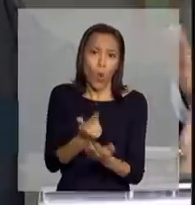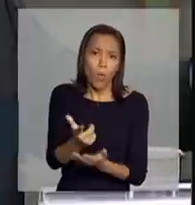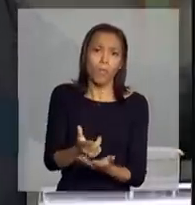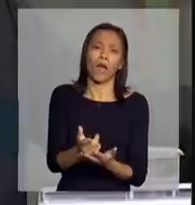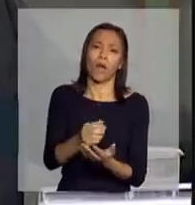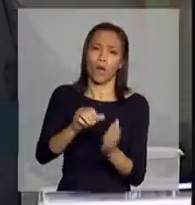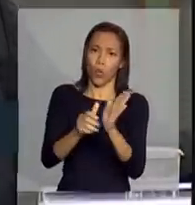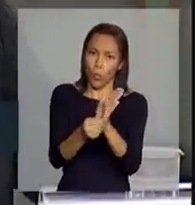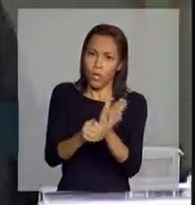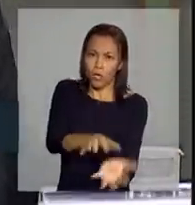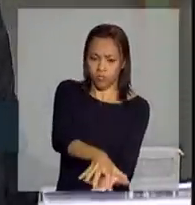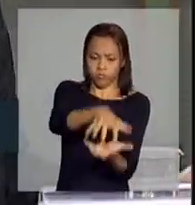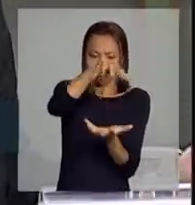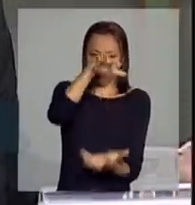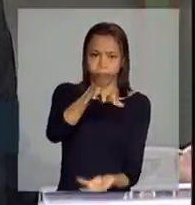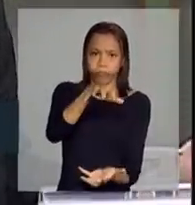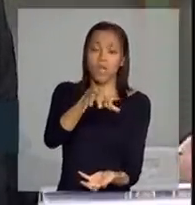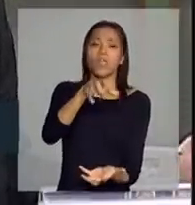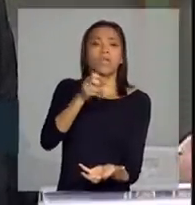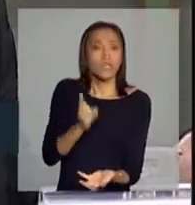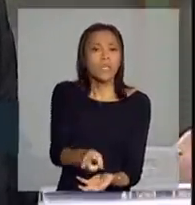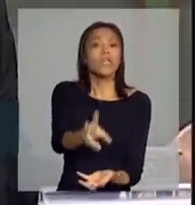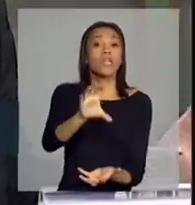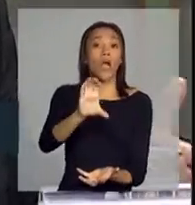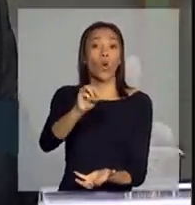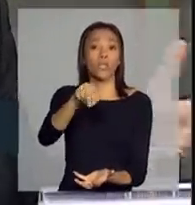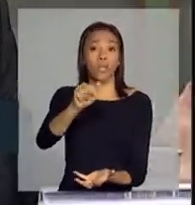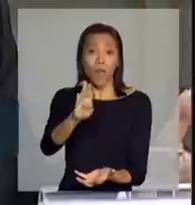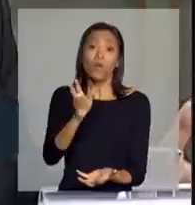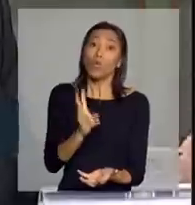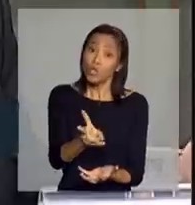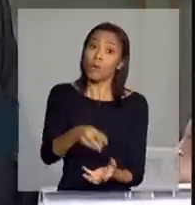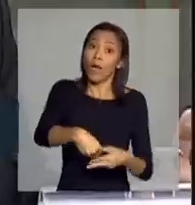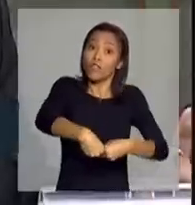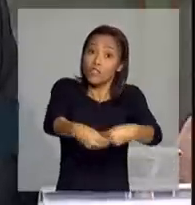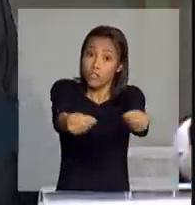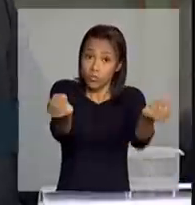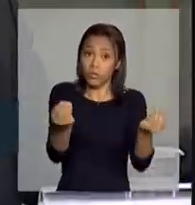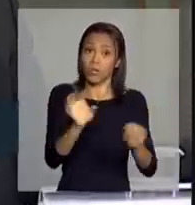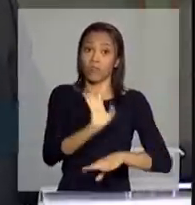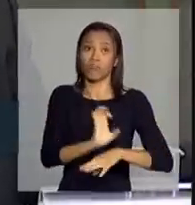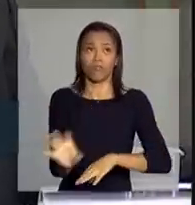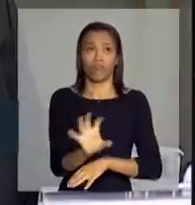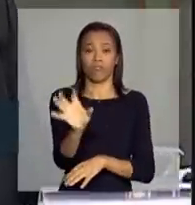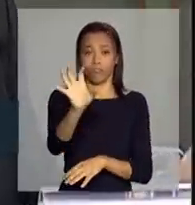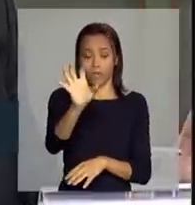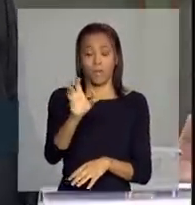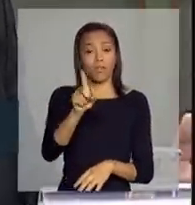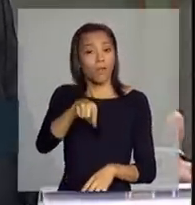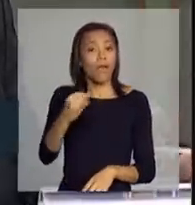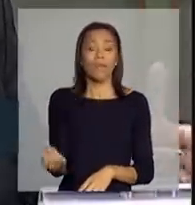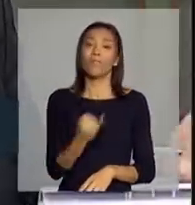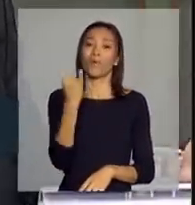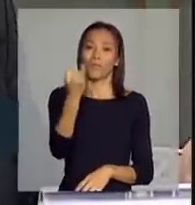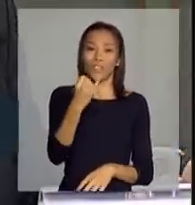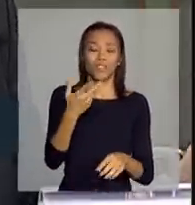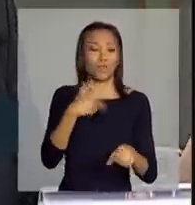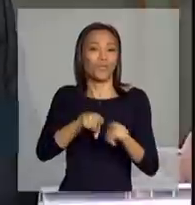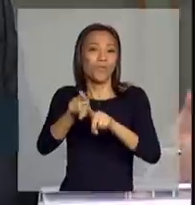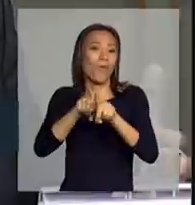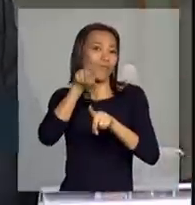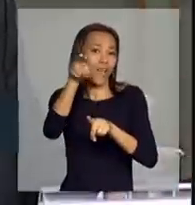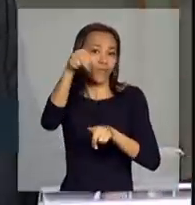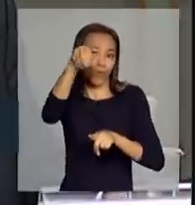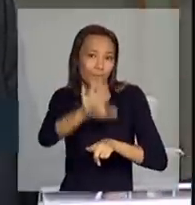a Conab continuar essa distribuição nos Estados, quer dizer, são avanços extremamente importantes para atender os irmãos nordestinos que tanto